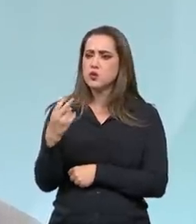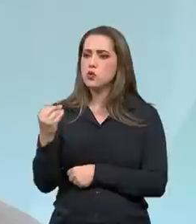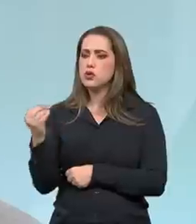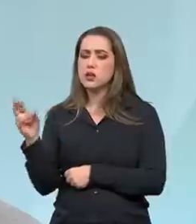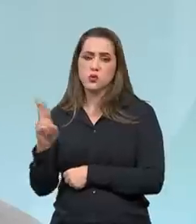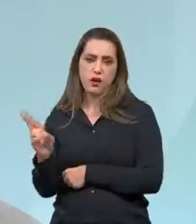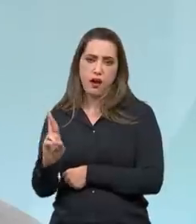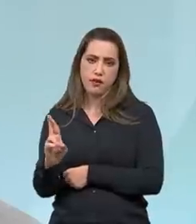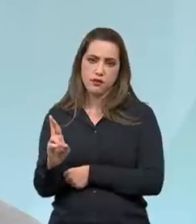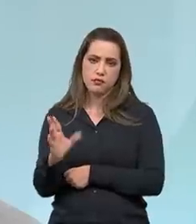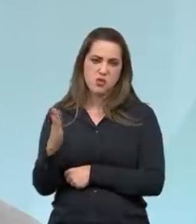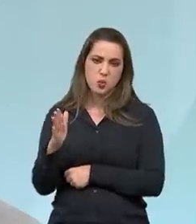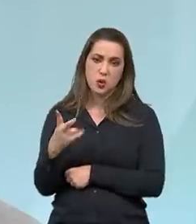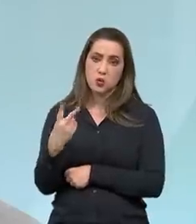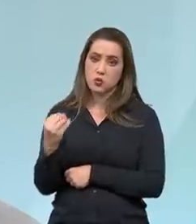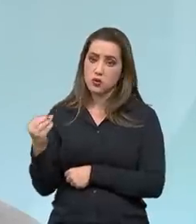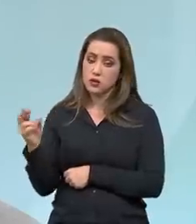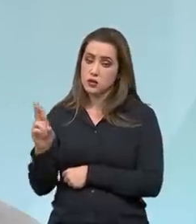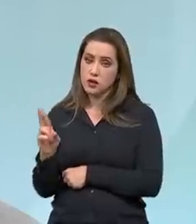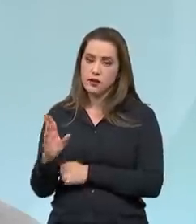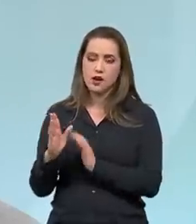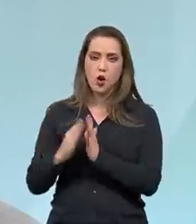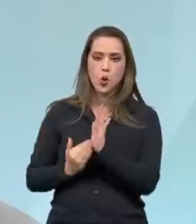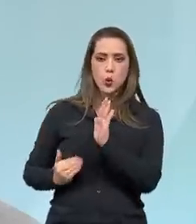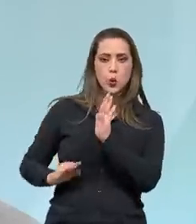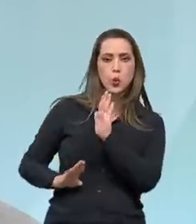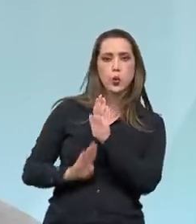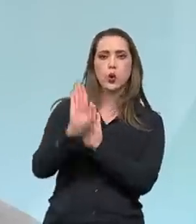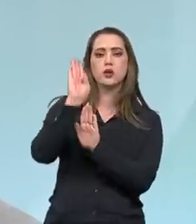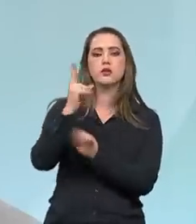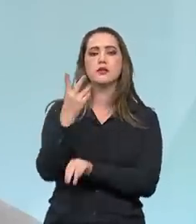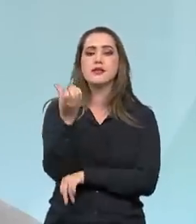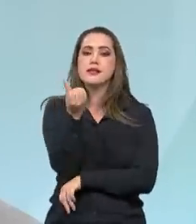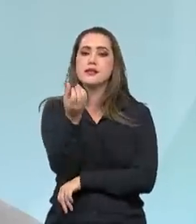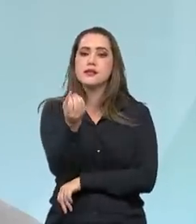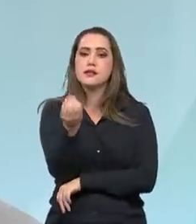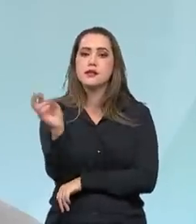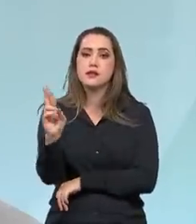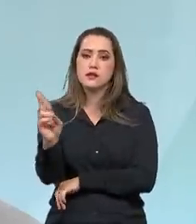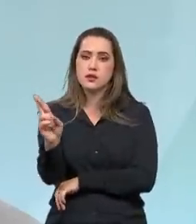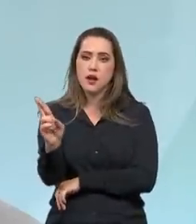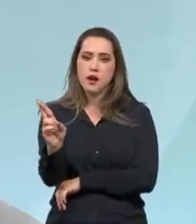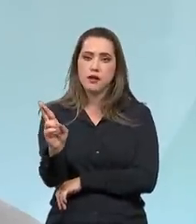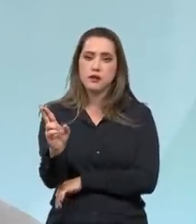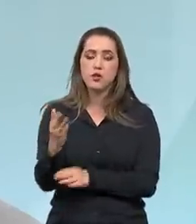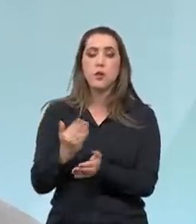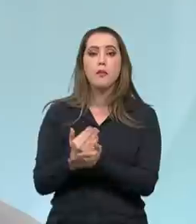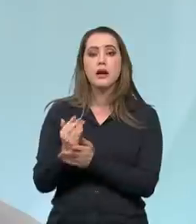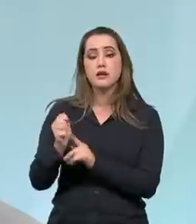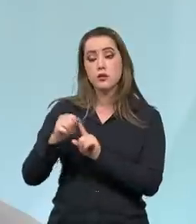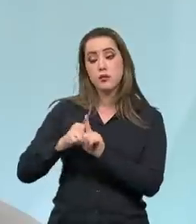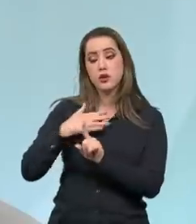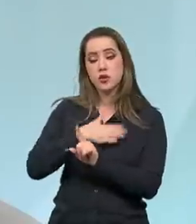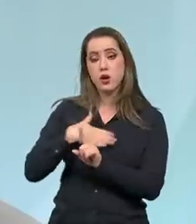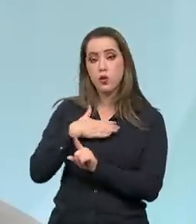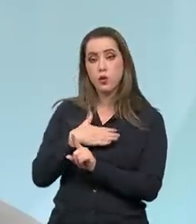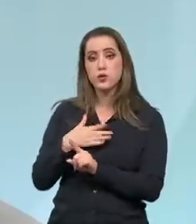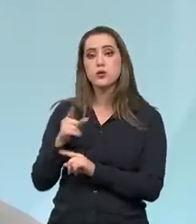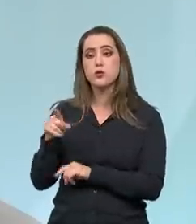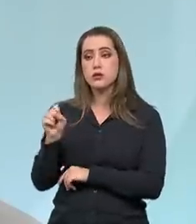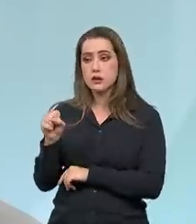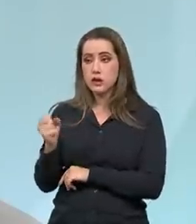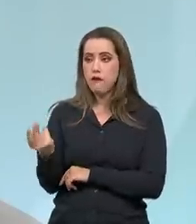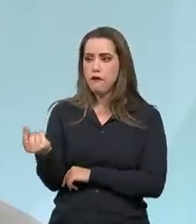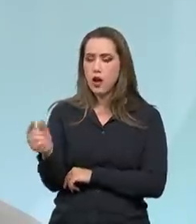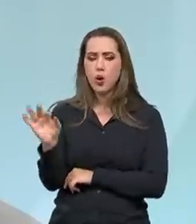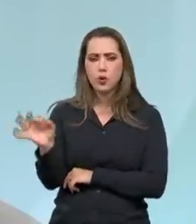agora, passando para R 600 com o Auxílio Brasil. Isso é em termos nominais, em